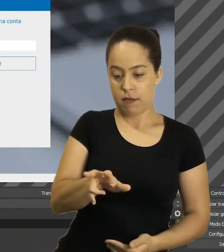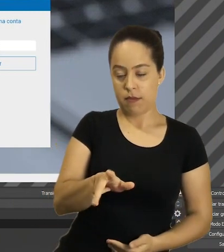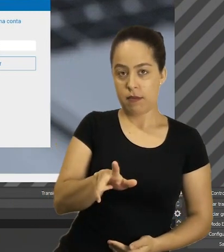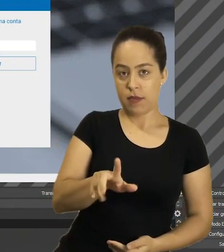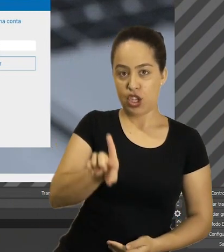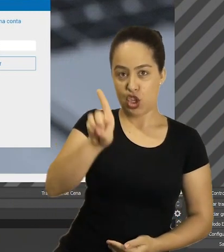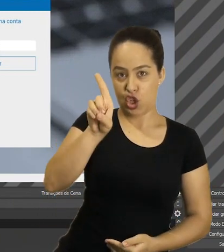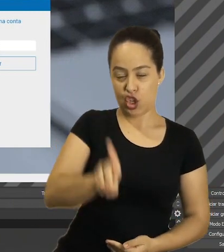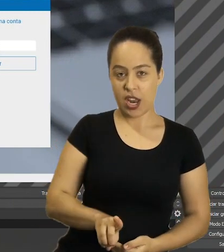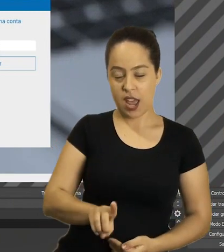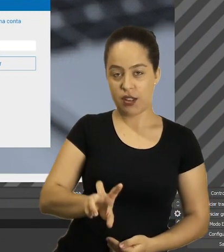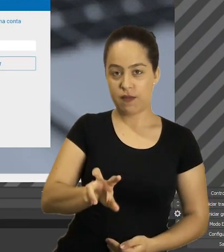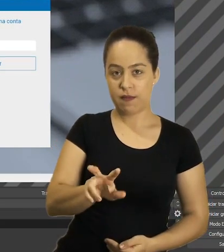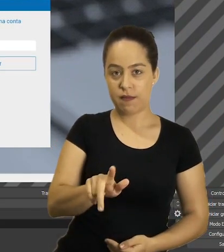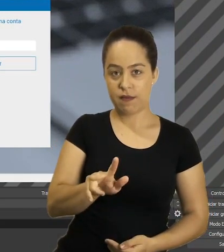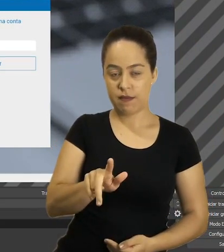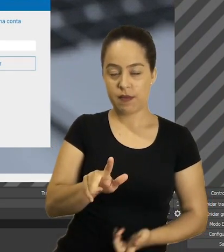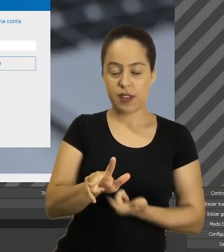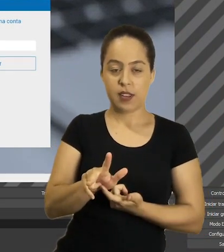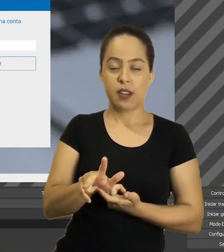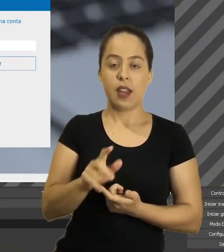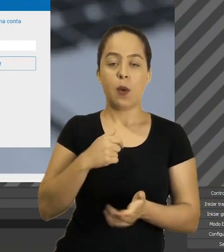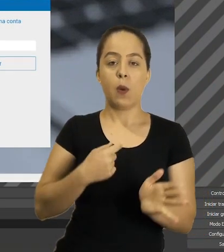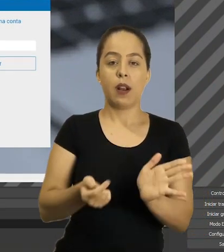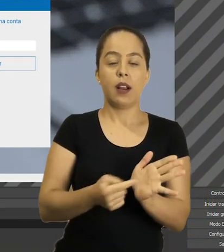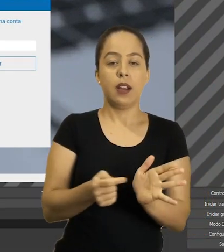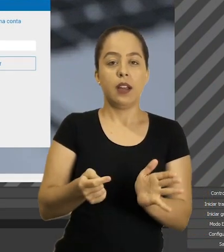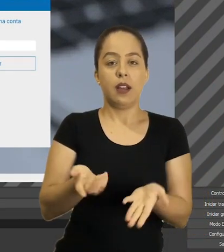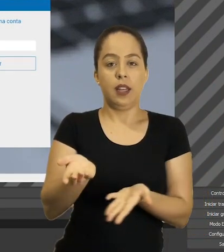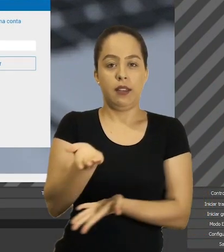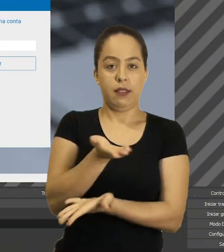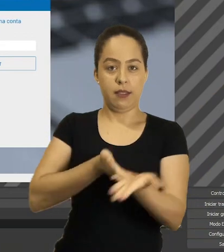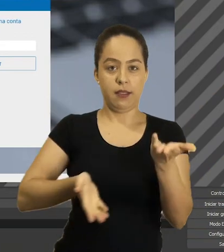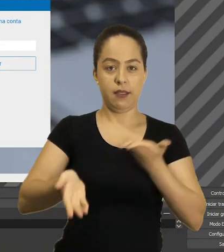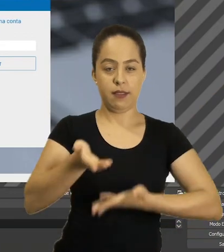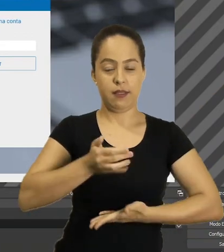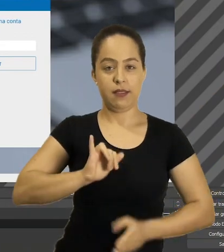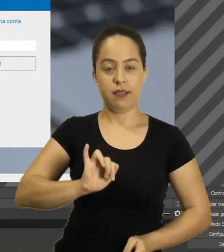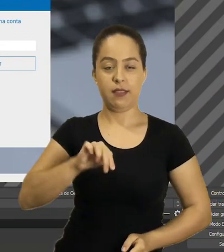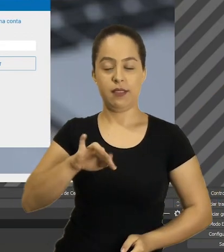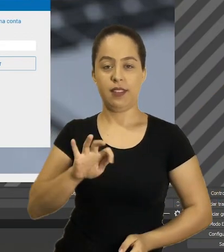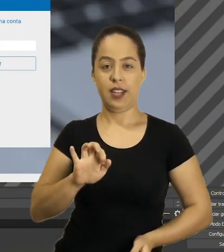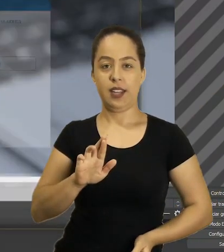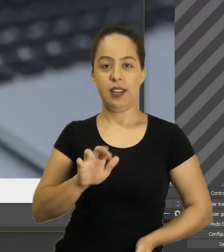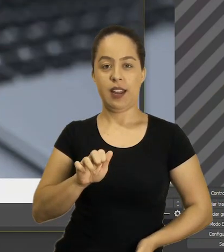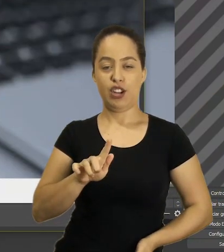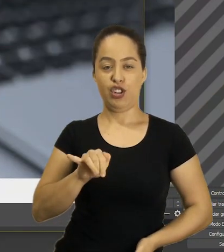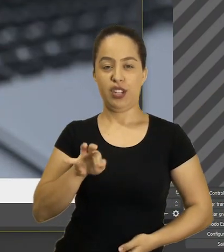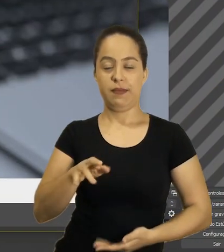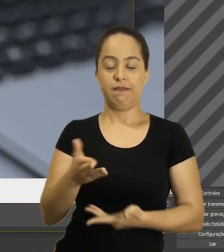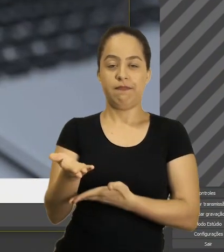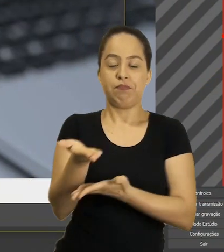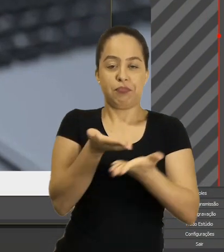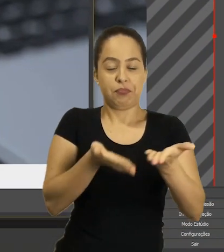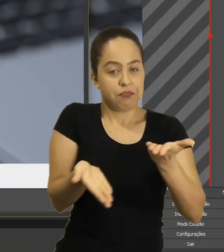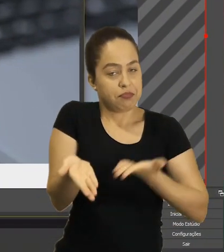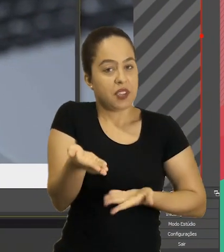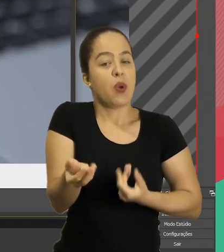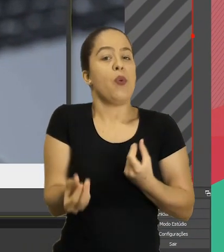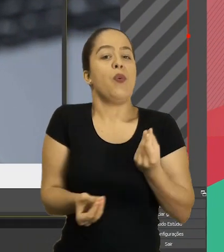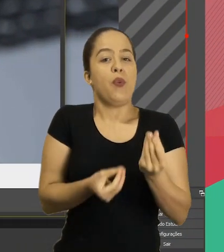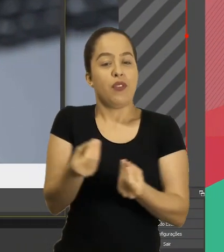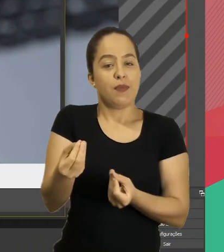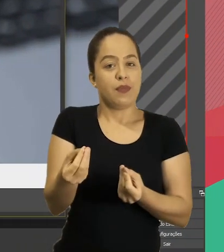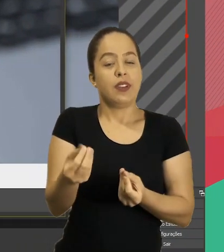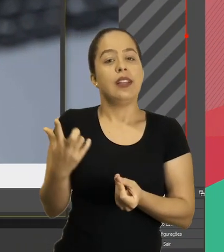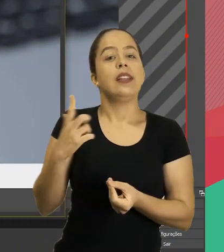Aí eu venho aqui com o botão direito do recurso. Clico em interagir. Aí ele vai abrir